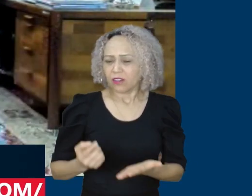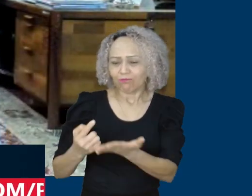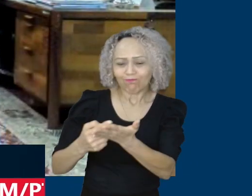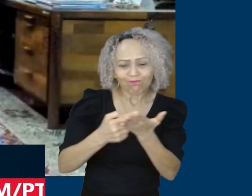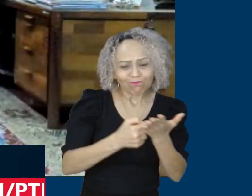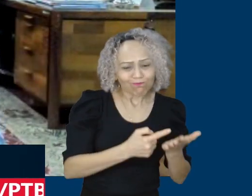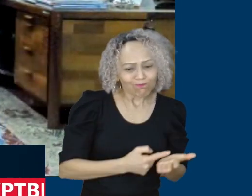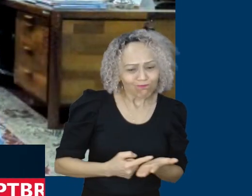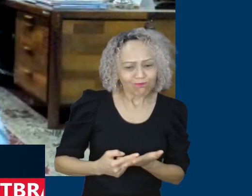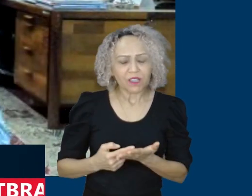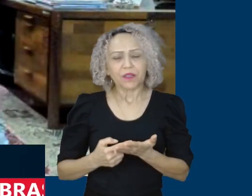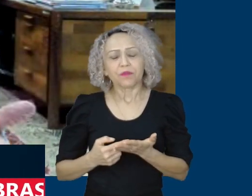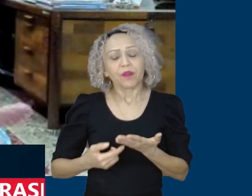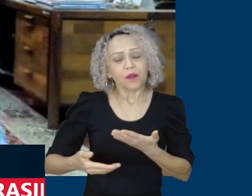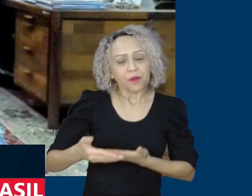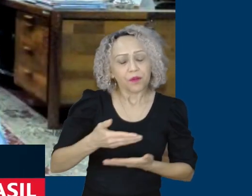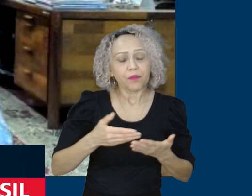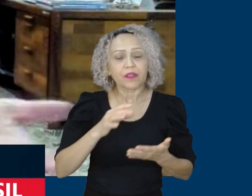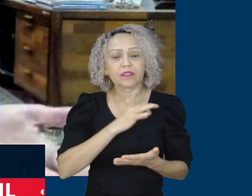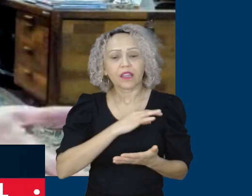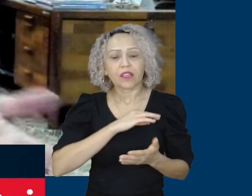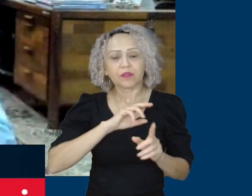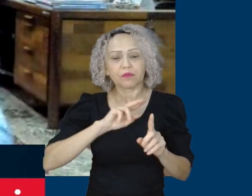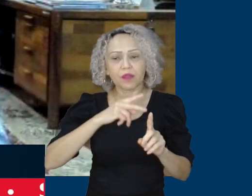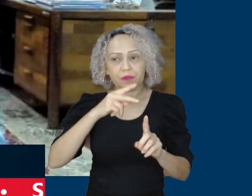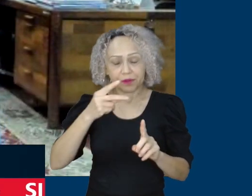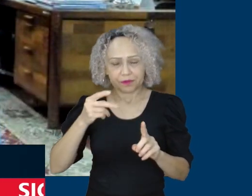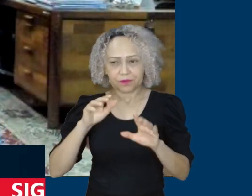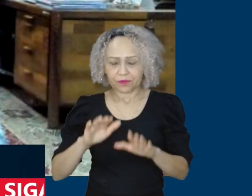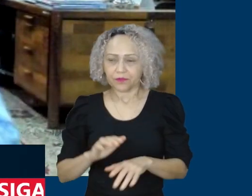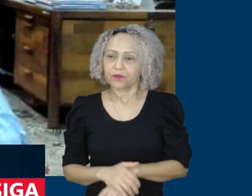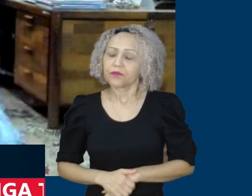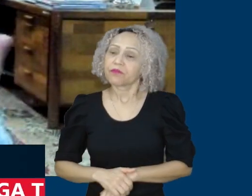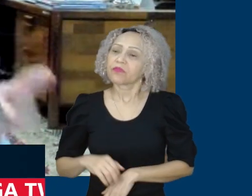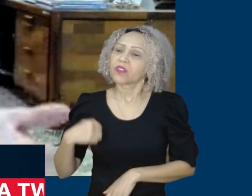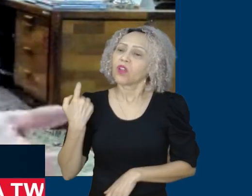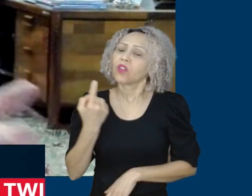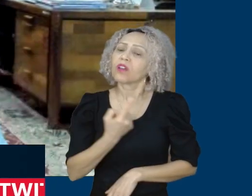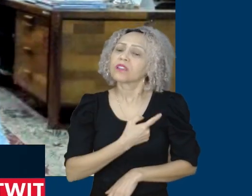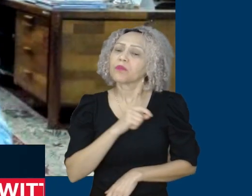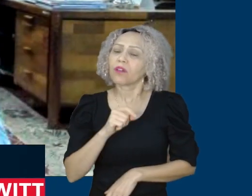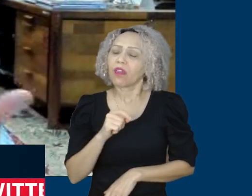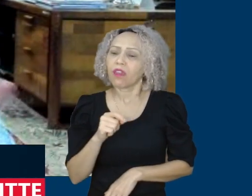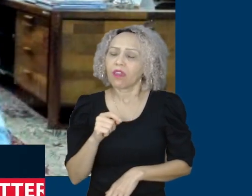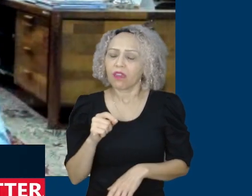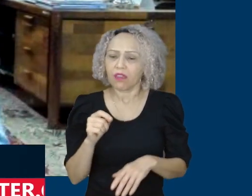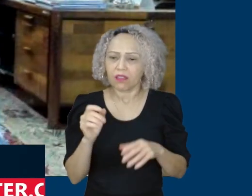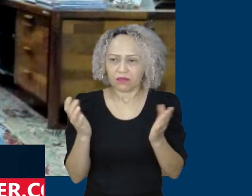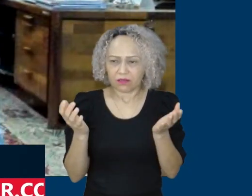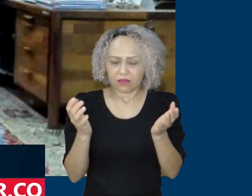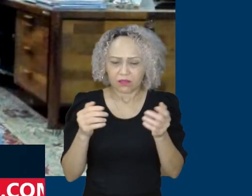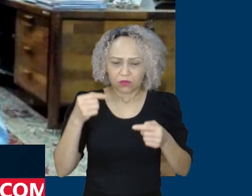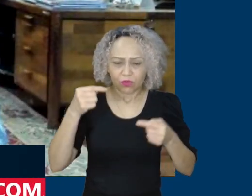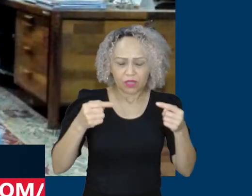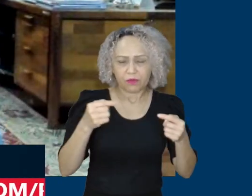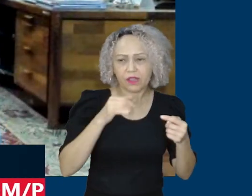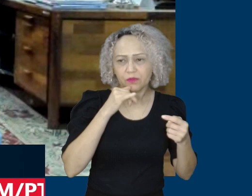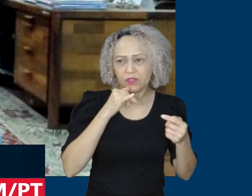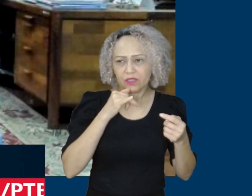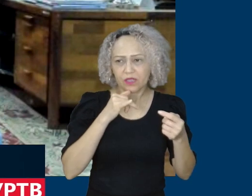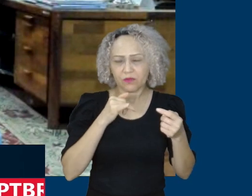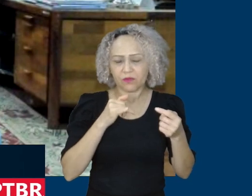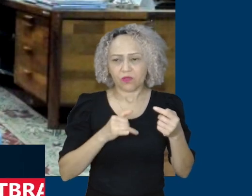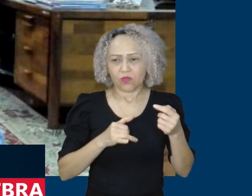você pensar no debate que nós estamos realizando no Grupo Antipartite para oferecer para o Congresso Nacional, por exemplo, a